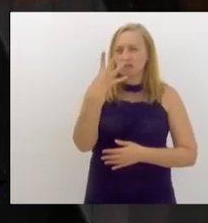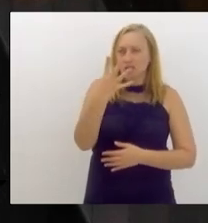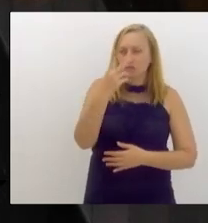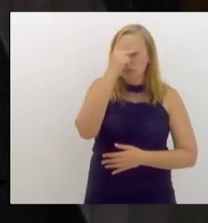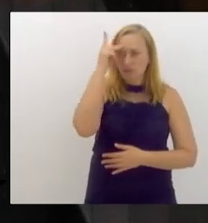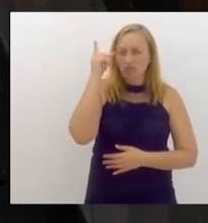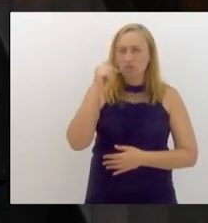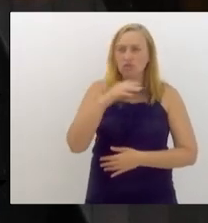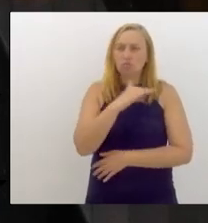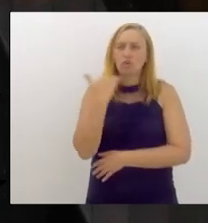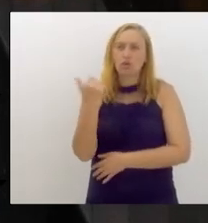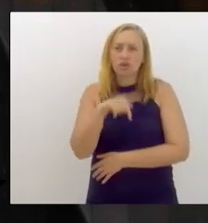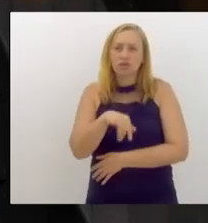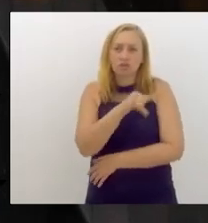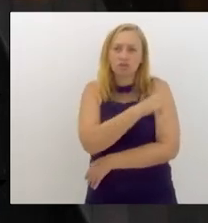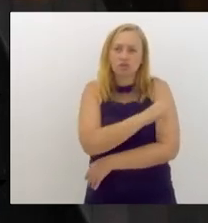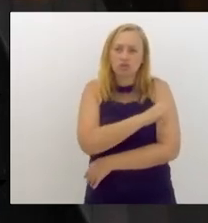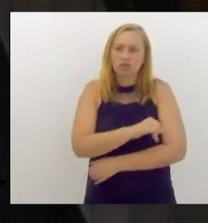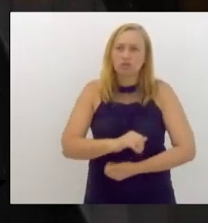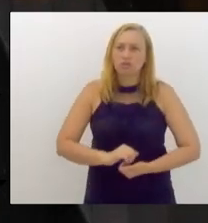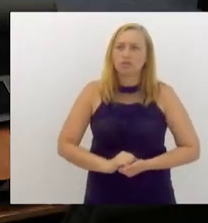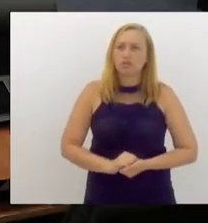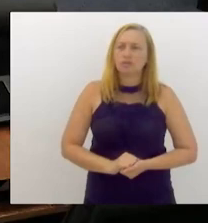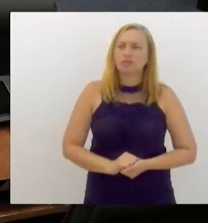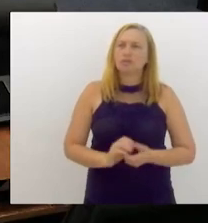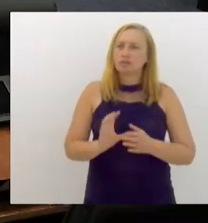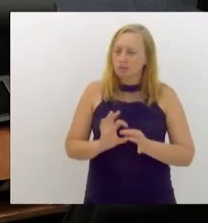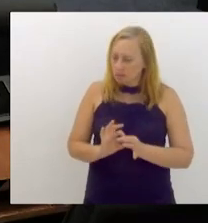vítimas aqui no Rio de Janeiro. Permitido.